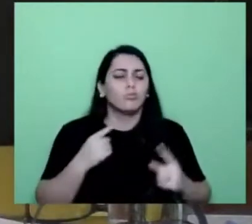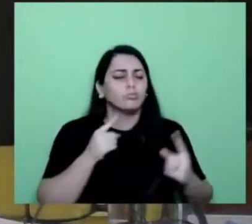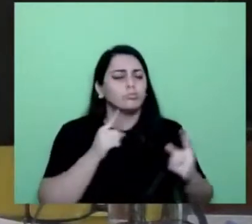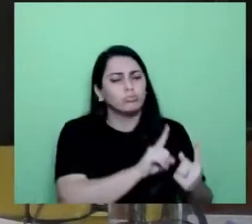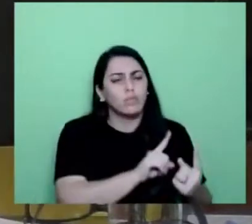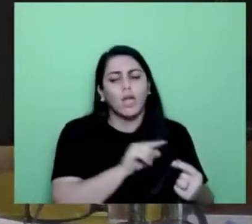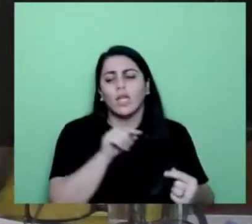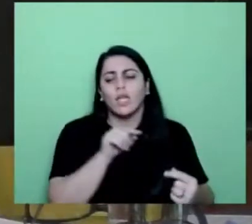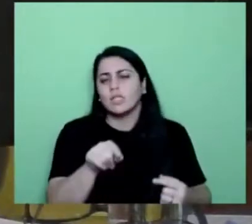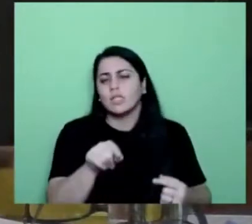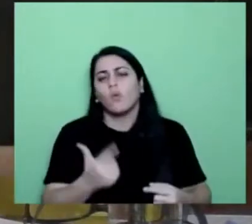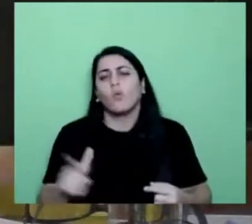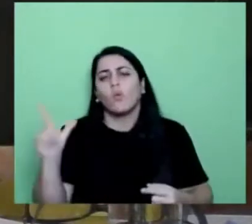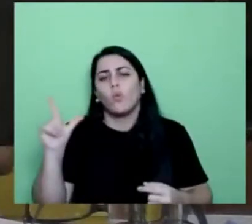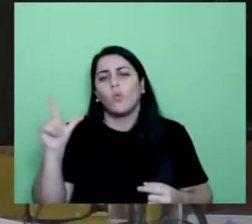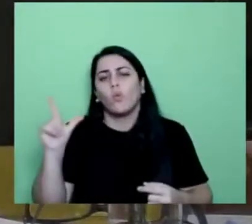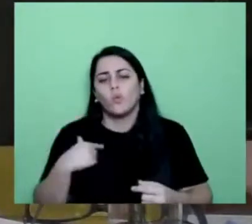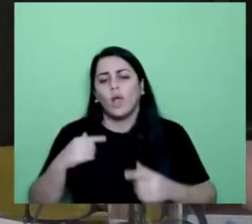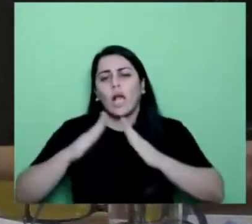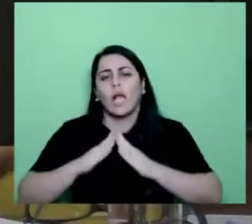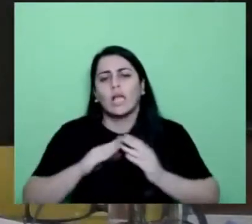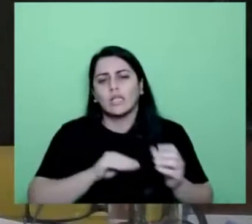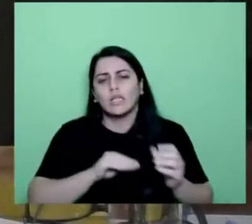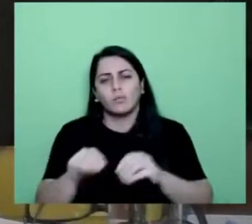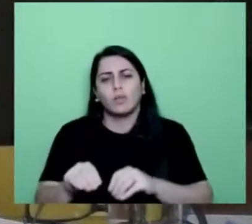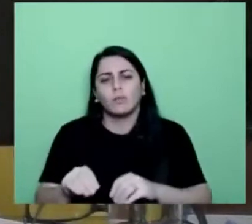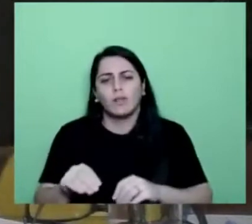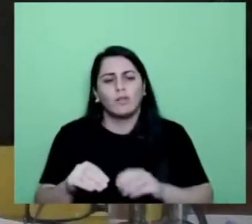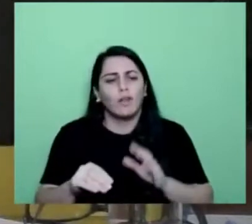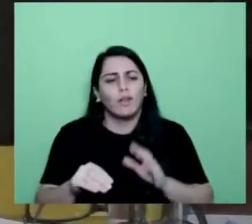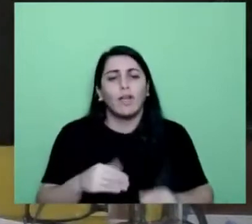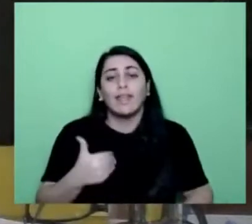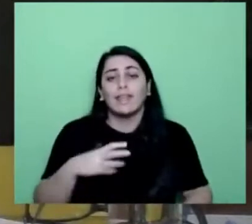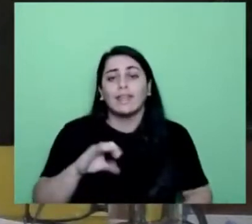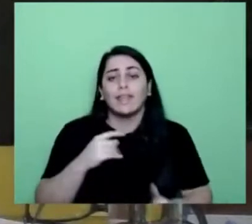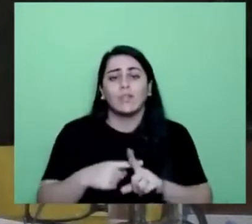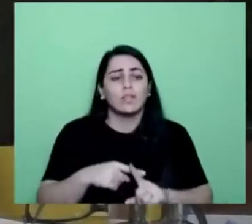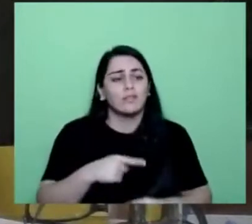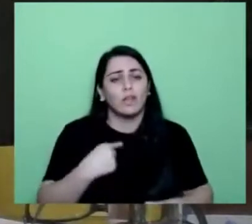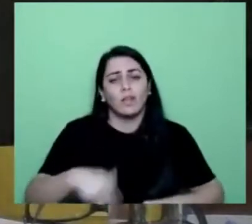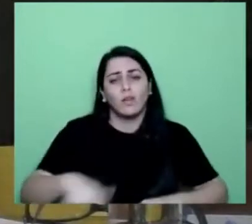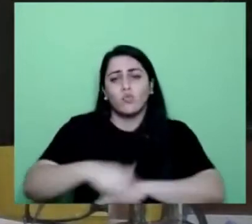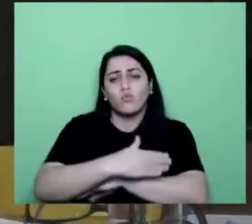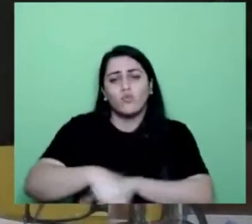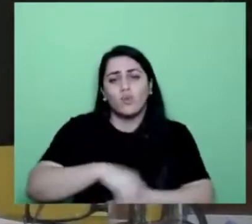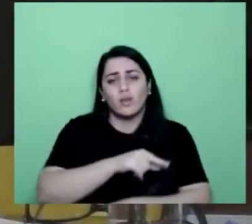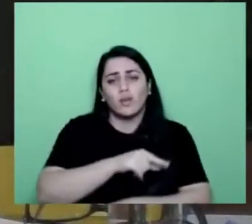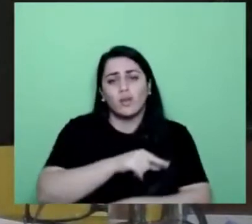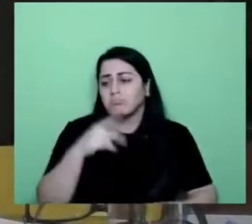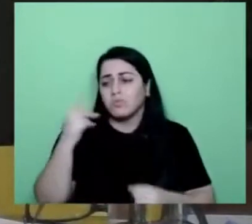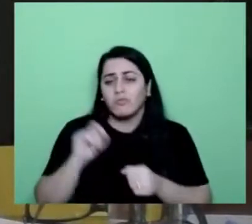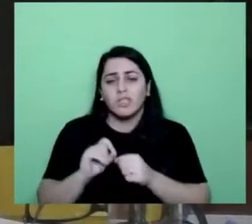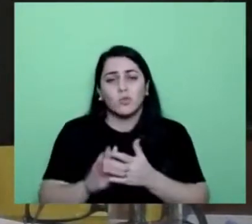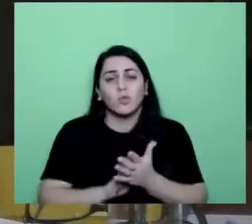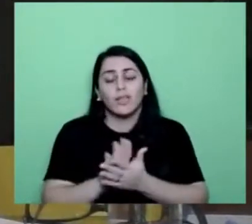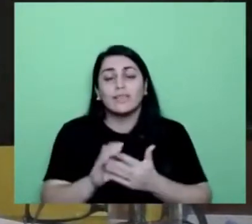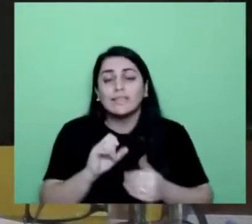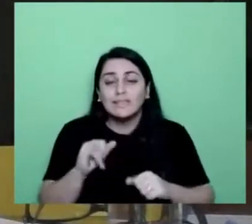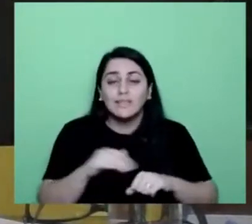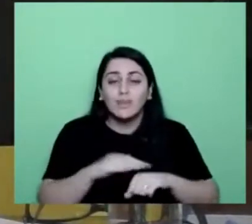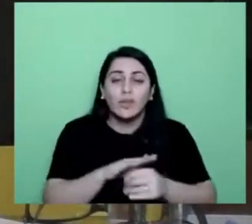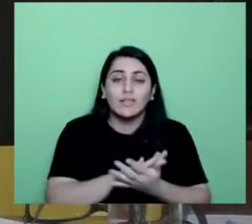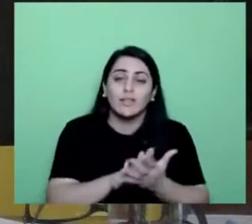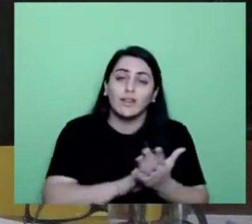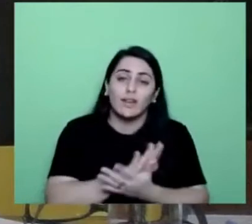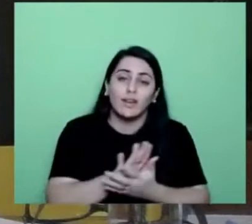Ah, o outro encaminha. O menino passa dez vezes no mesmo lugar e ninguém faz nada. Então, se não há um diálogo entre os técnicos, se não há um plano